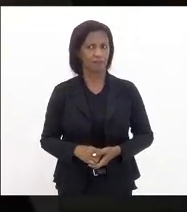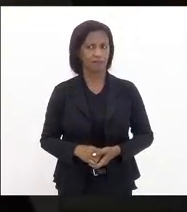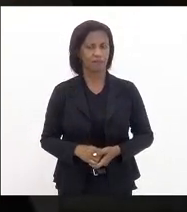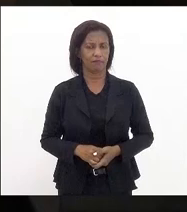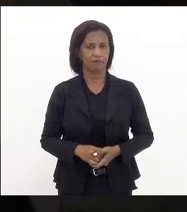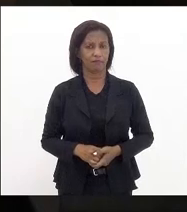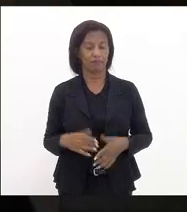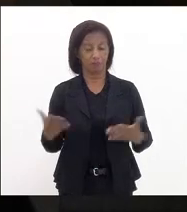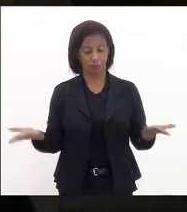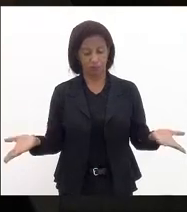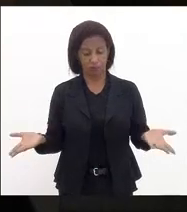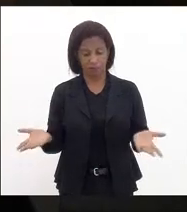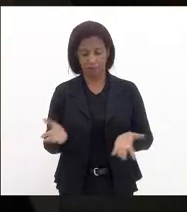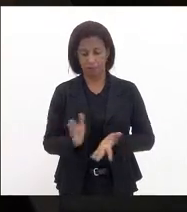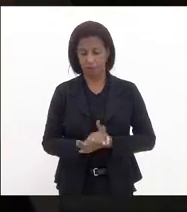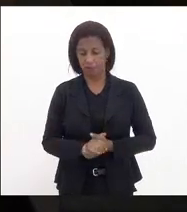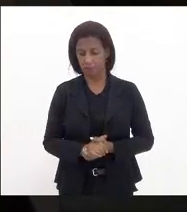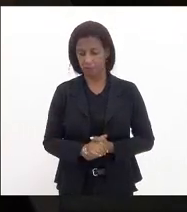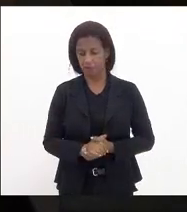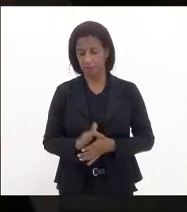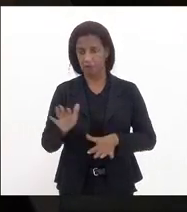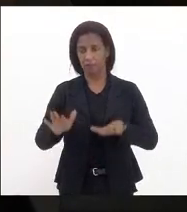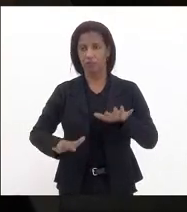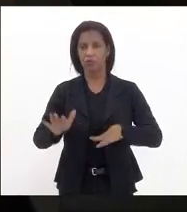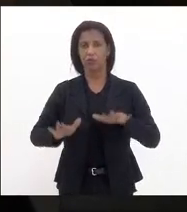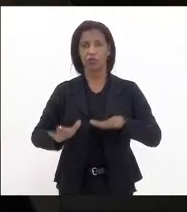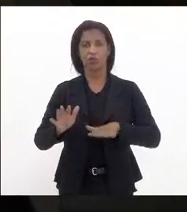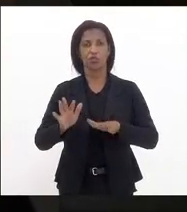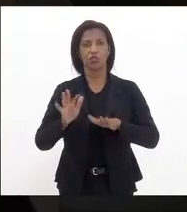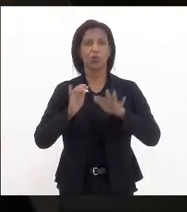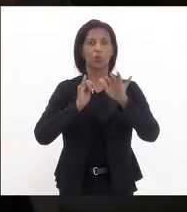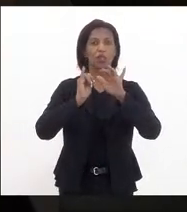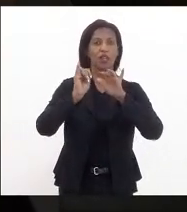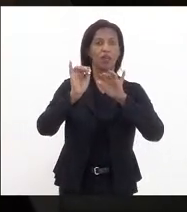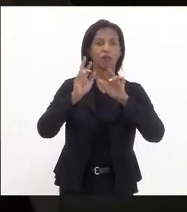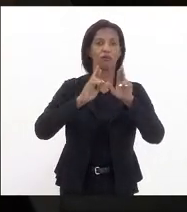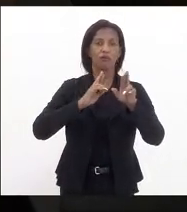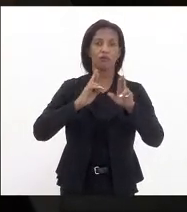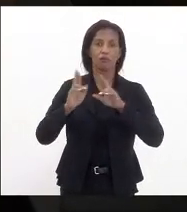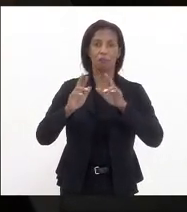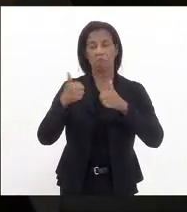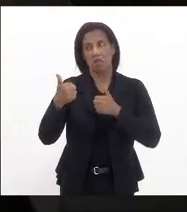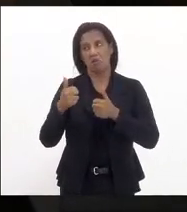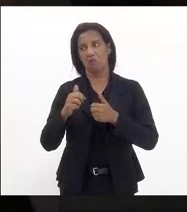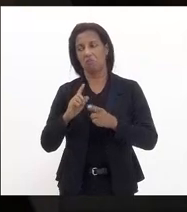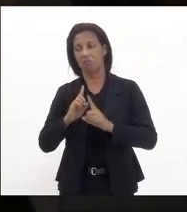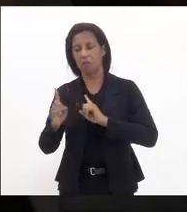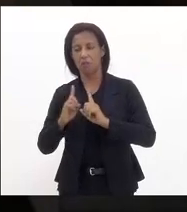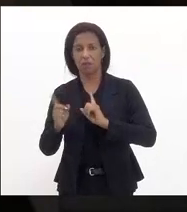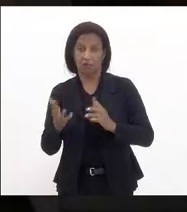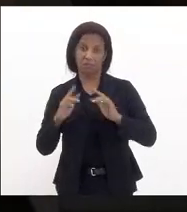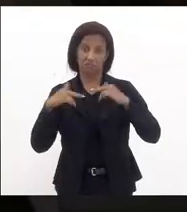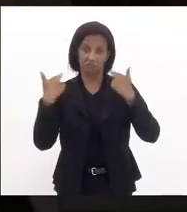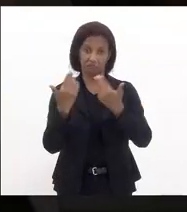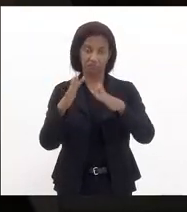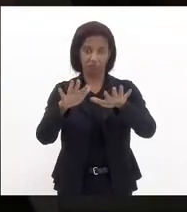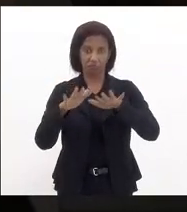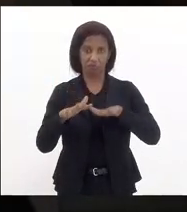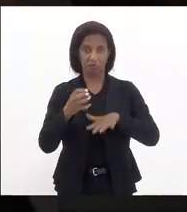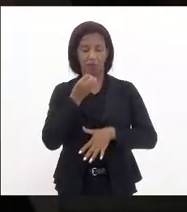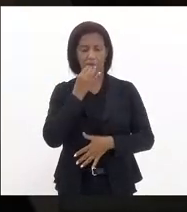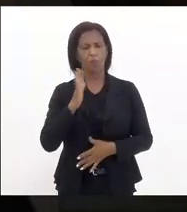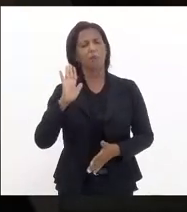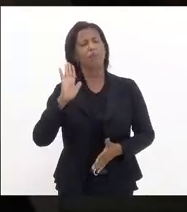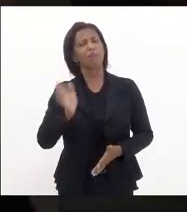é de qualquer maneira eu quero aqui dizer a priori que audiência é sempre audiência e debater é sempre bom debater bom mas hoje no